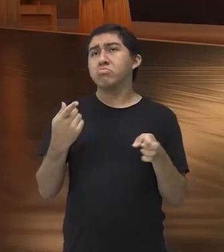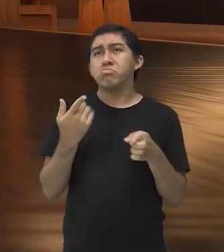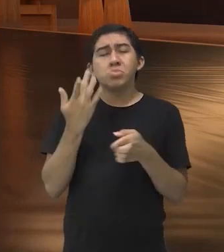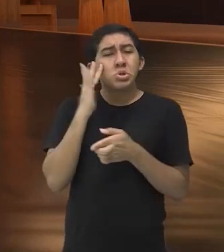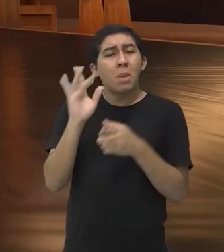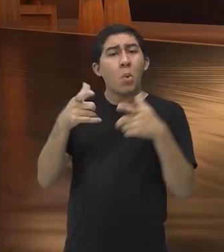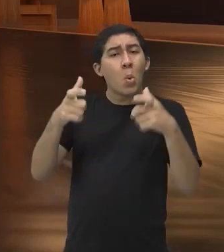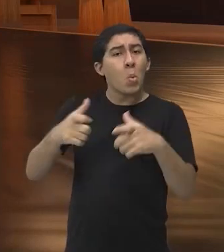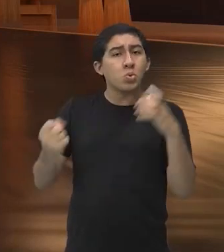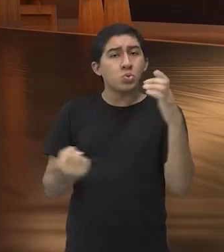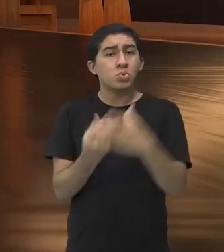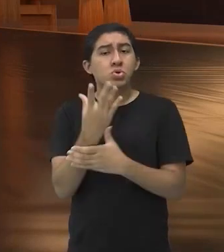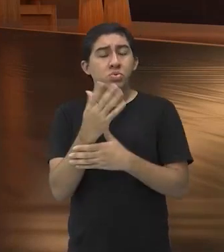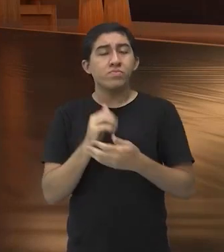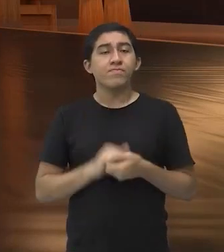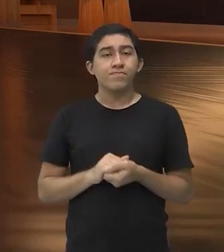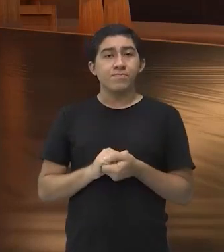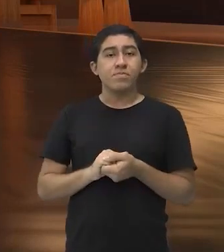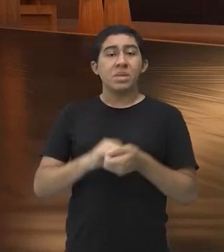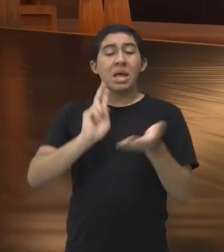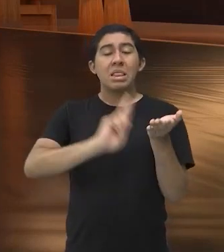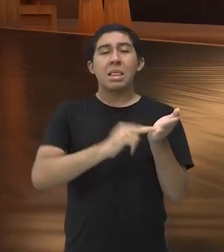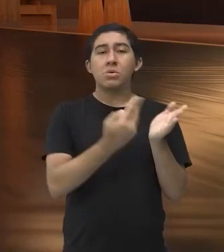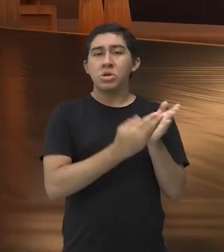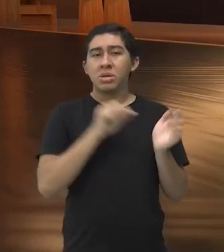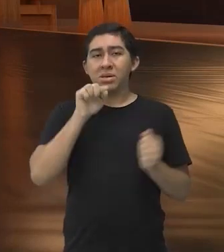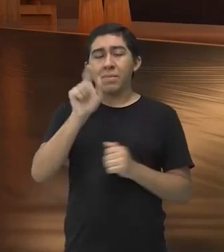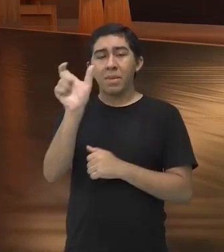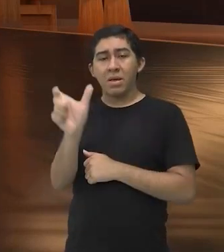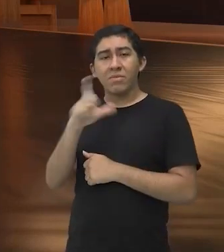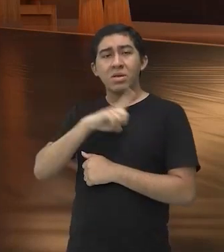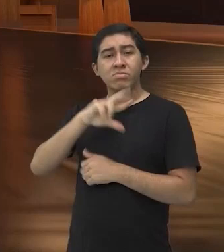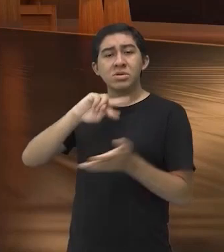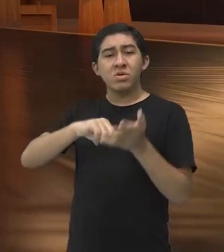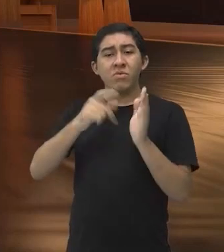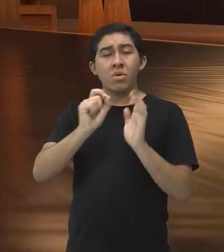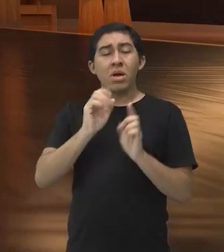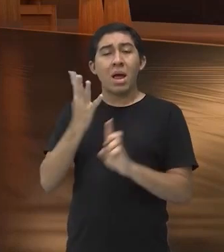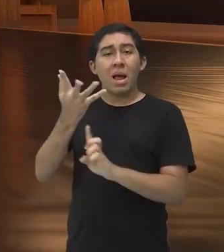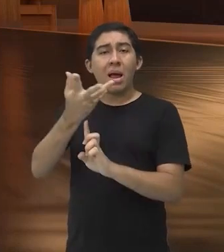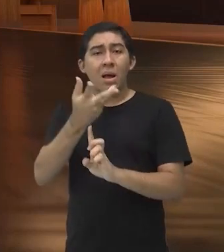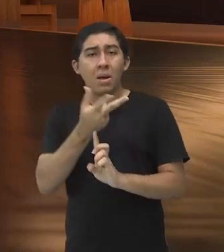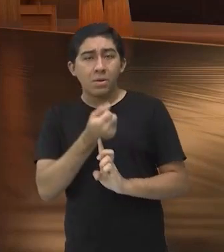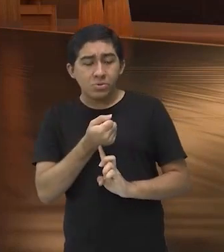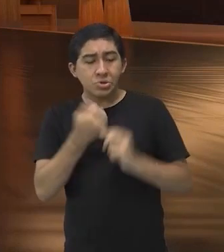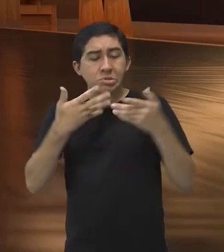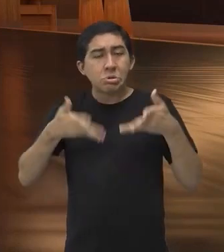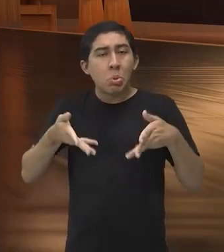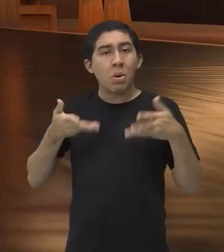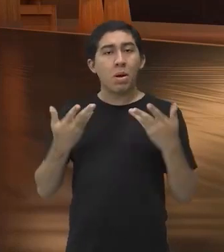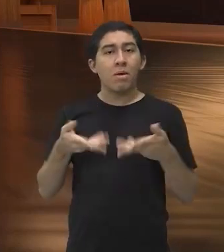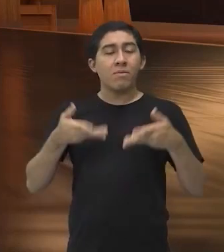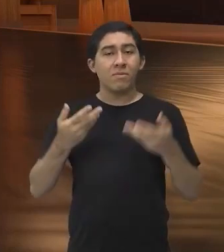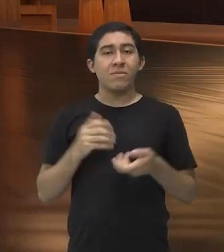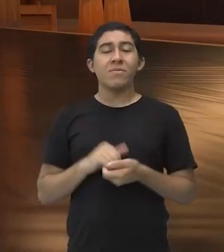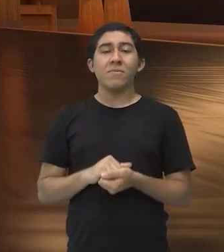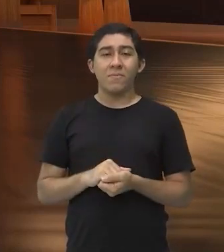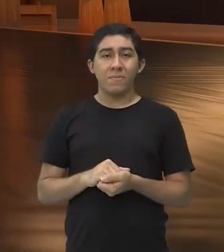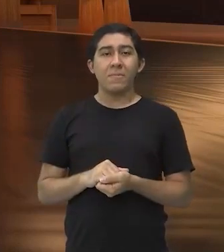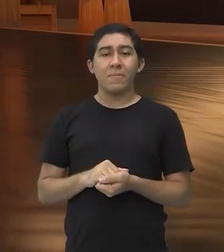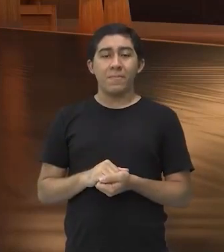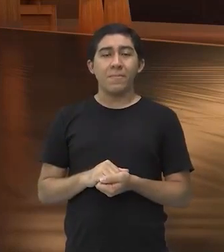né, a tradução das palavras jiu-jitsu significa aí arte versátil ou arte suave, e